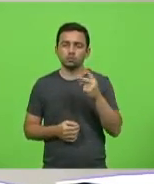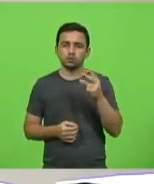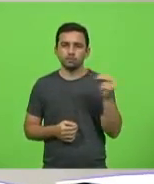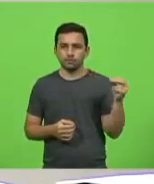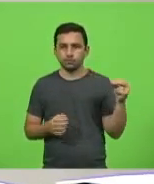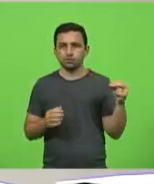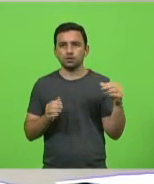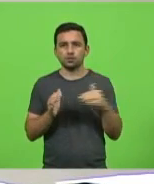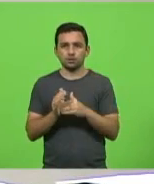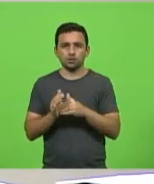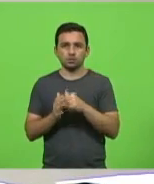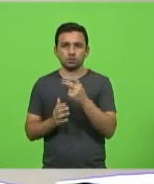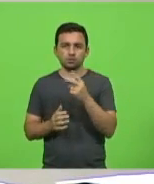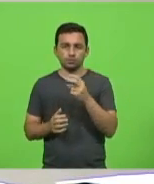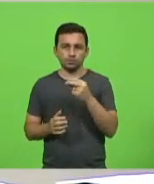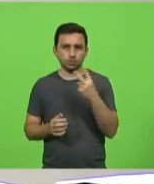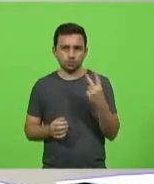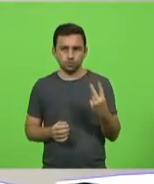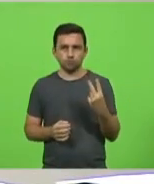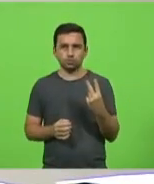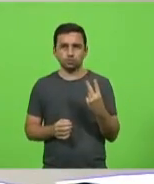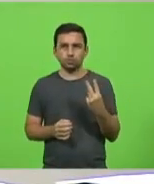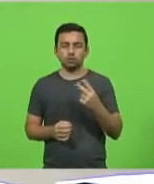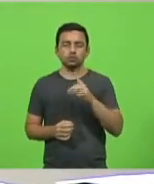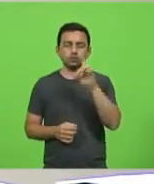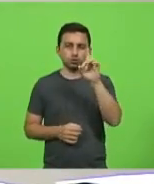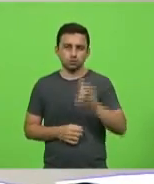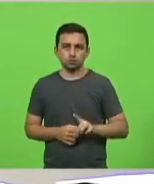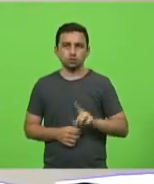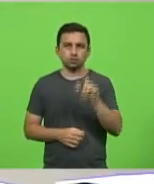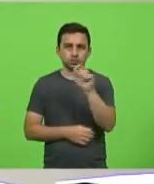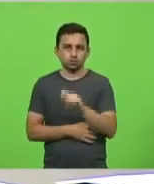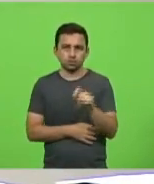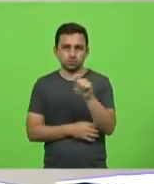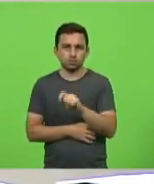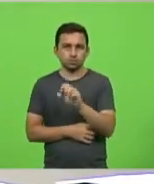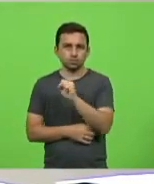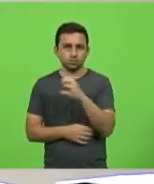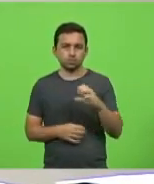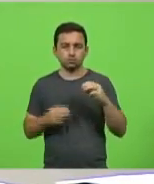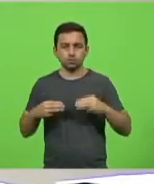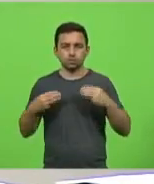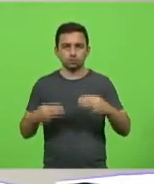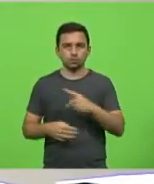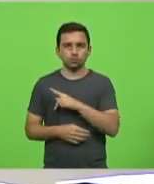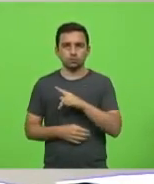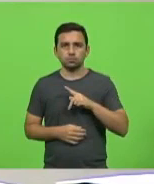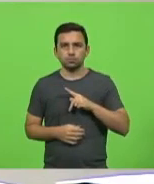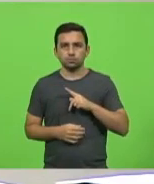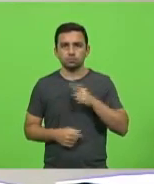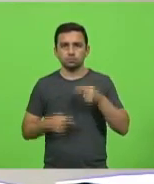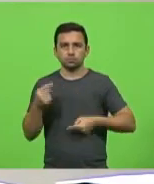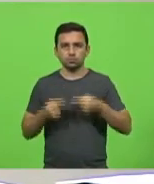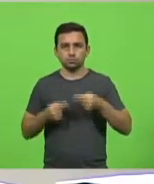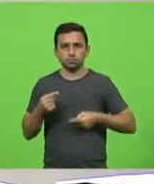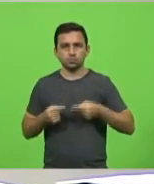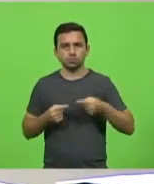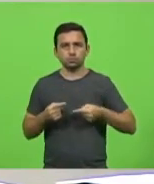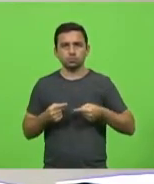-2022, na diretoria da Associação Catarinense do Ministério Público. Em discussão,